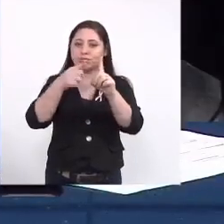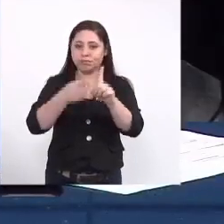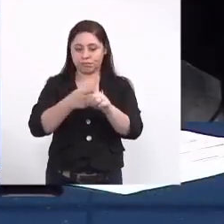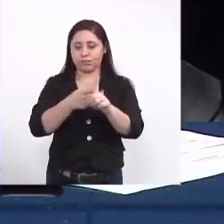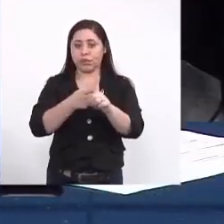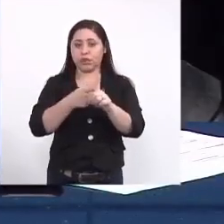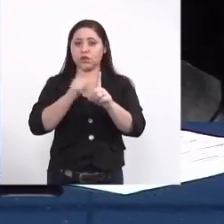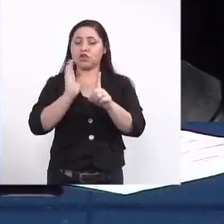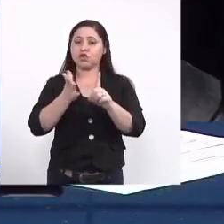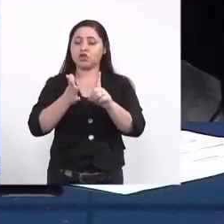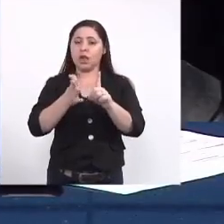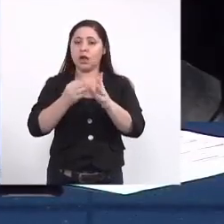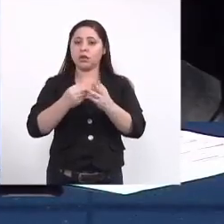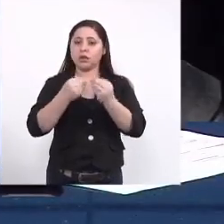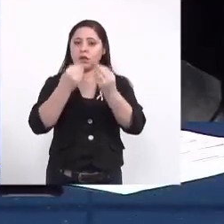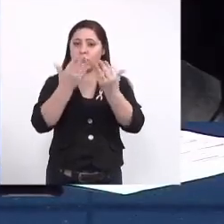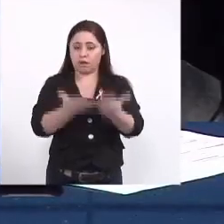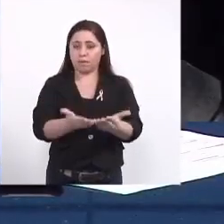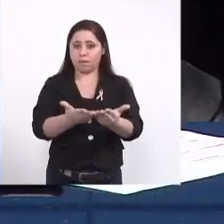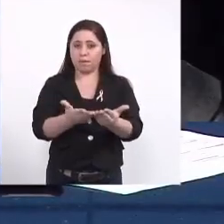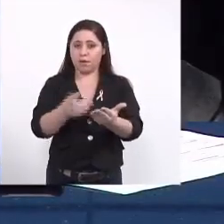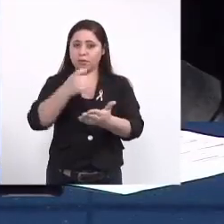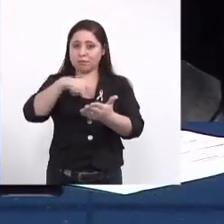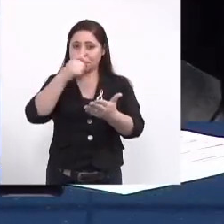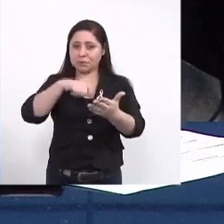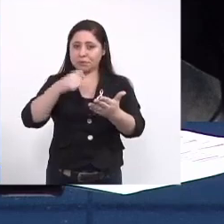encaminhamento ao ministro